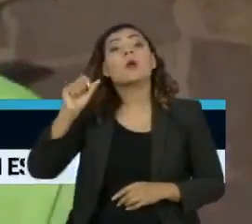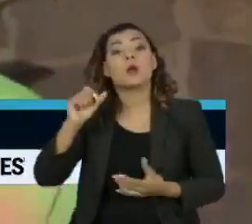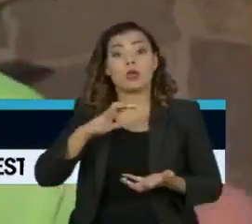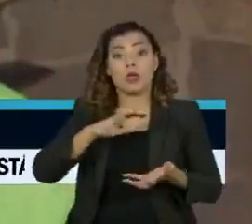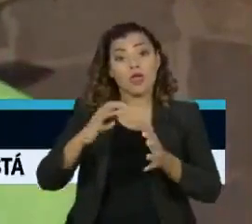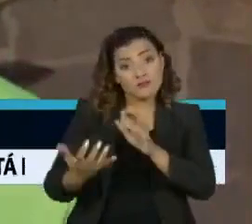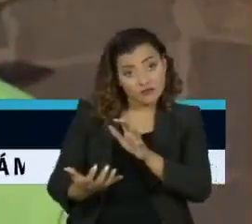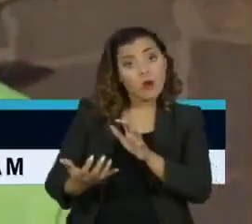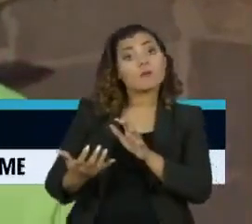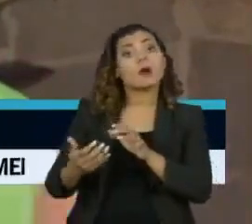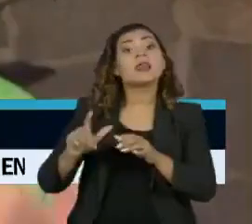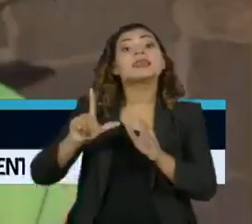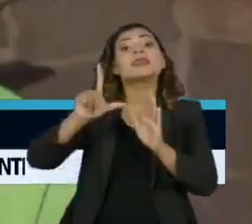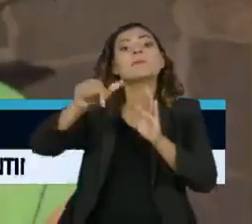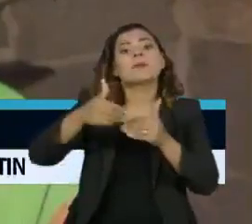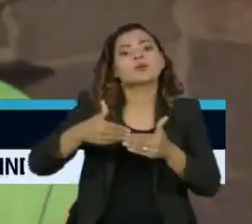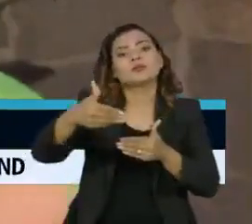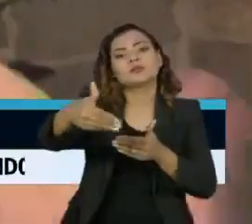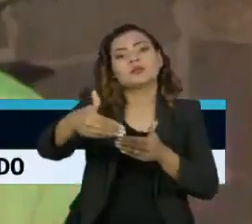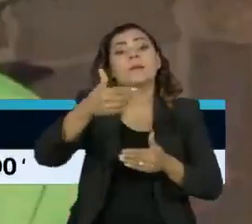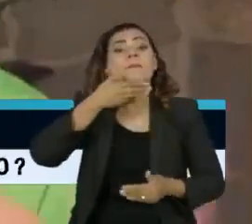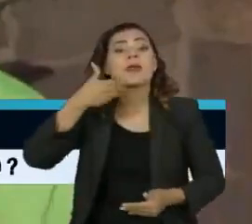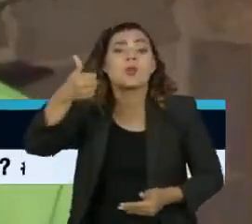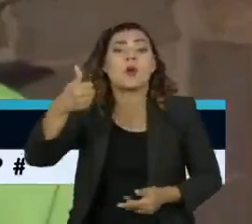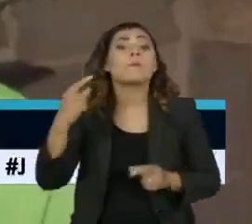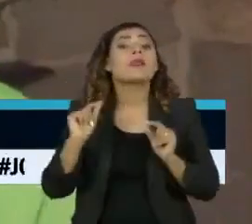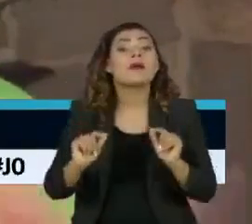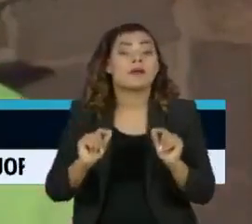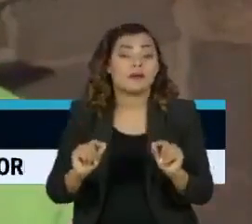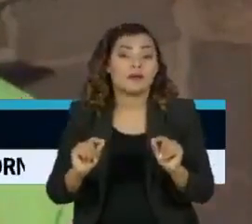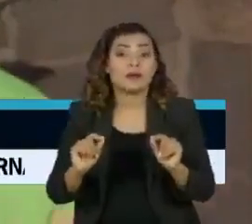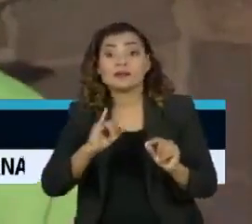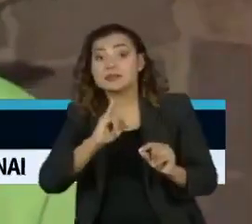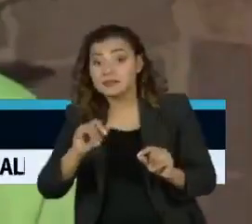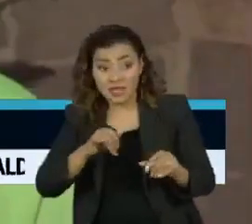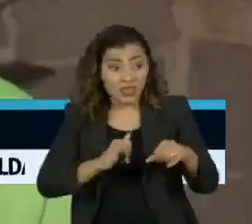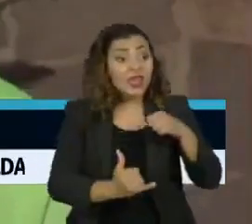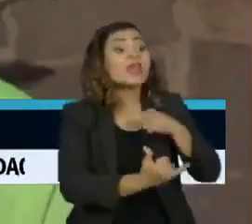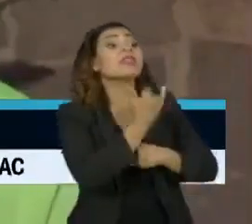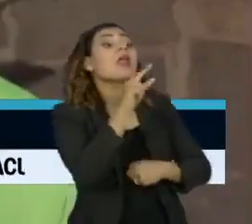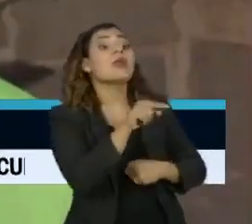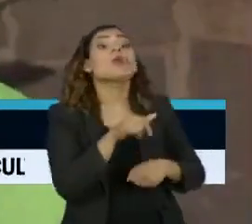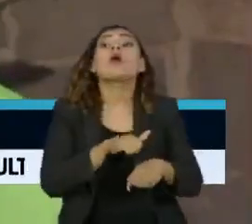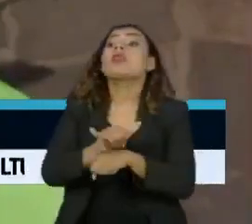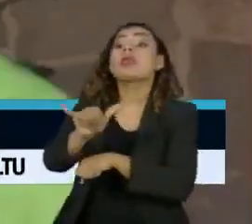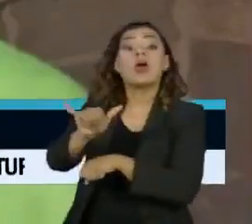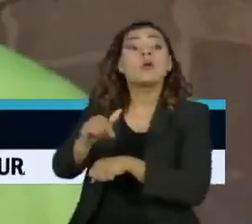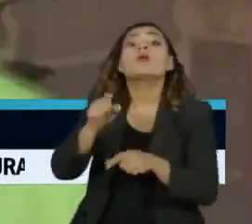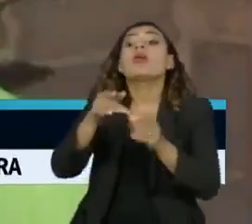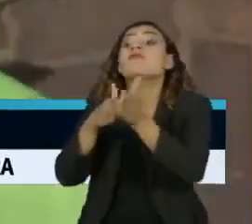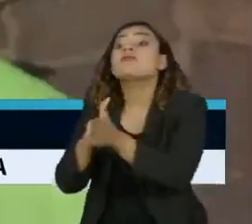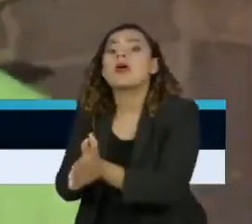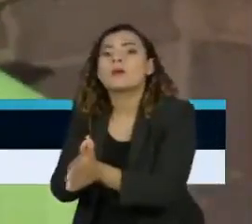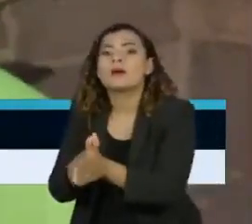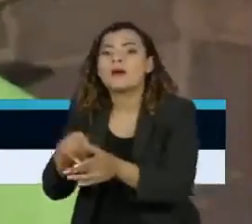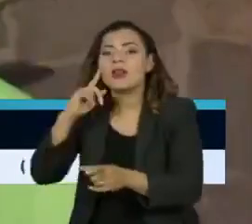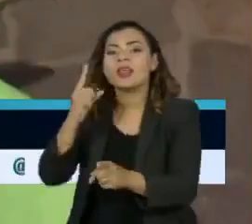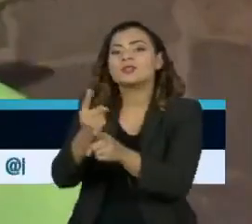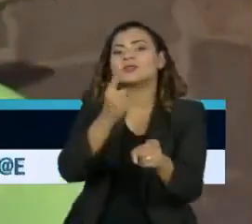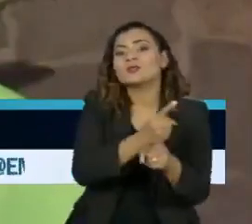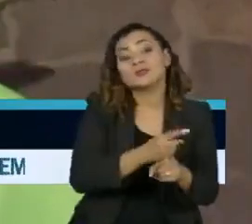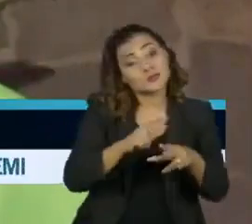reforma ocorra depois, até para contemplar ou não quem traiu e quem foi fiel. Basicamente, é isto que está em